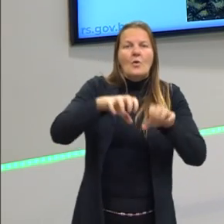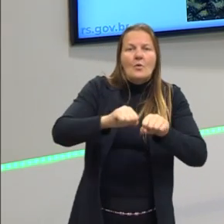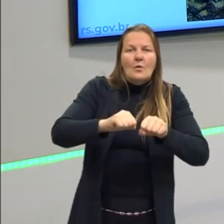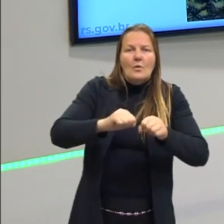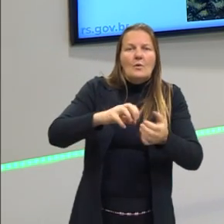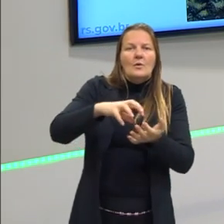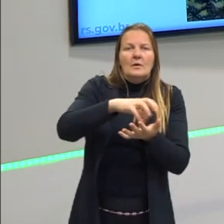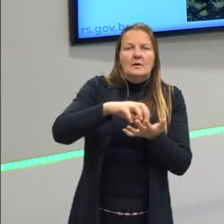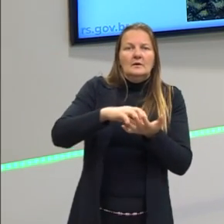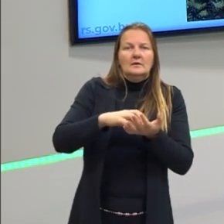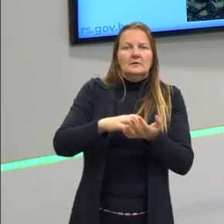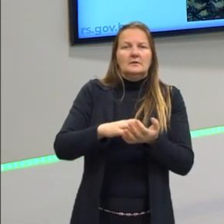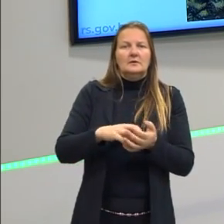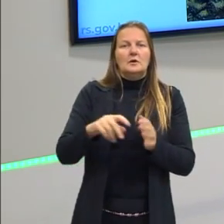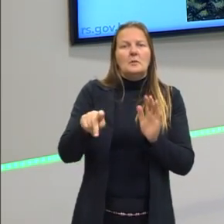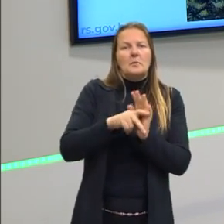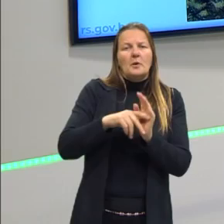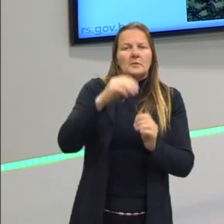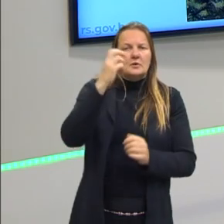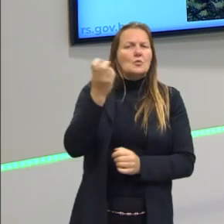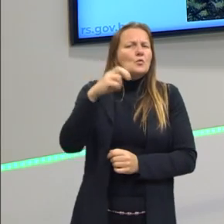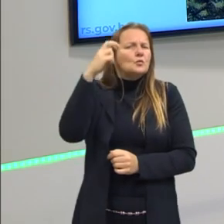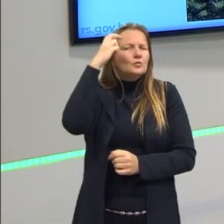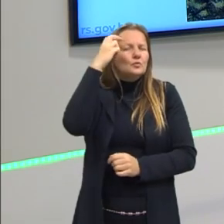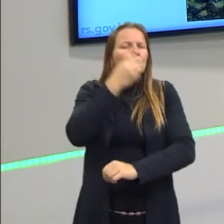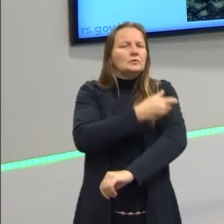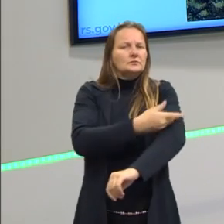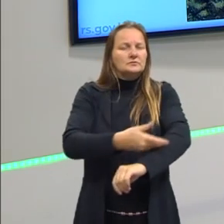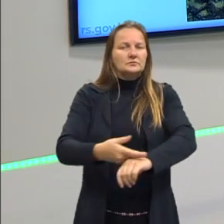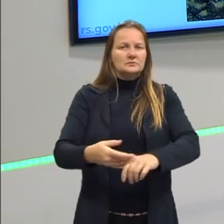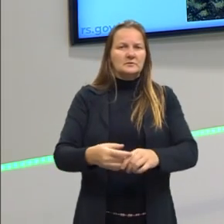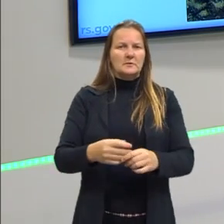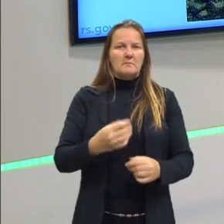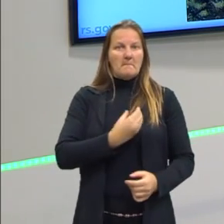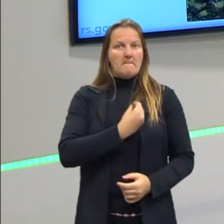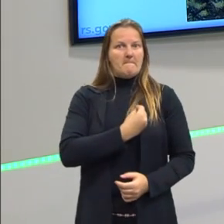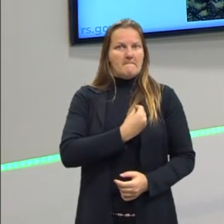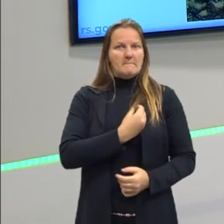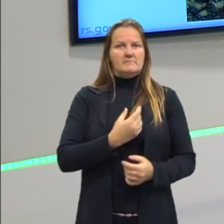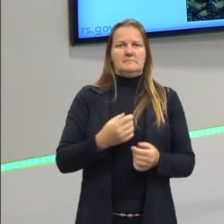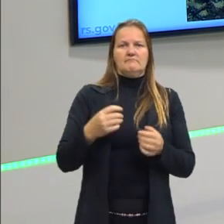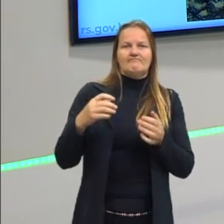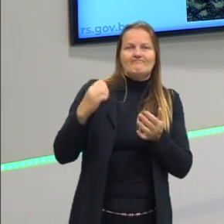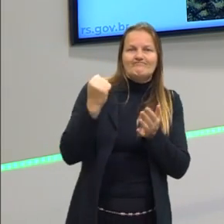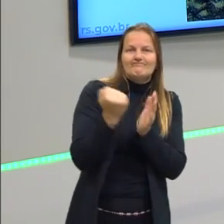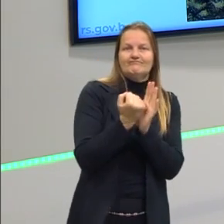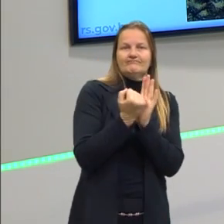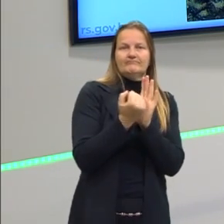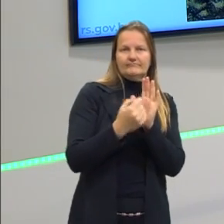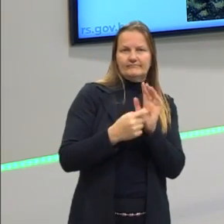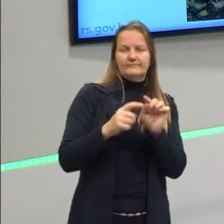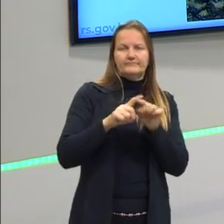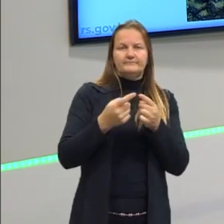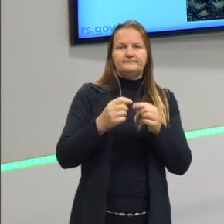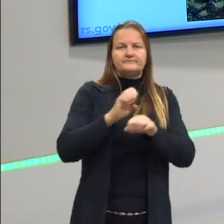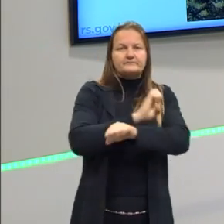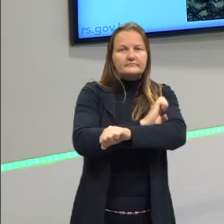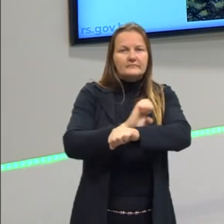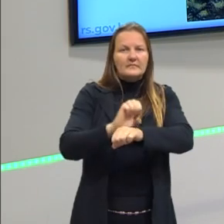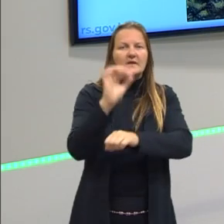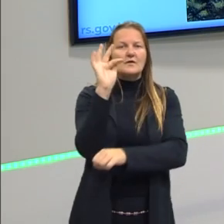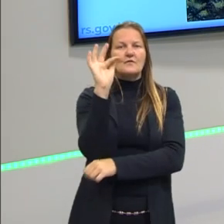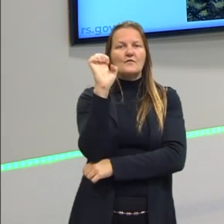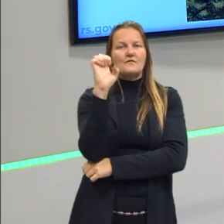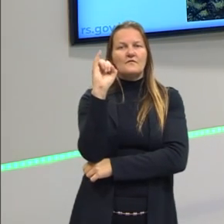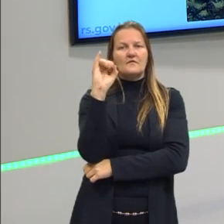e não colocaram os seus costumes, não tiveram essa presença tão marcada, eles ficaram mais nesse estágio das feitorias.